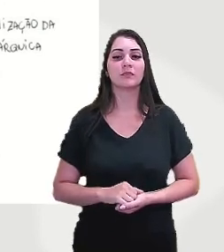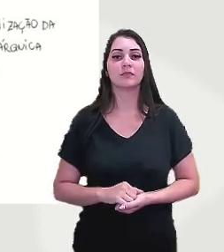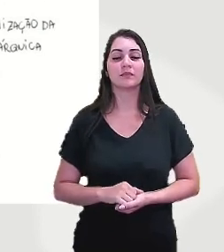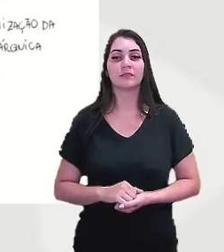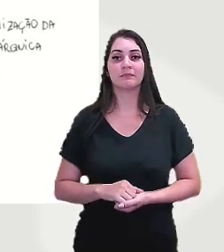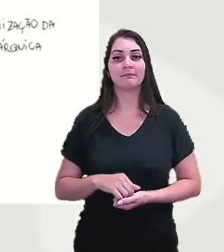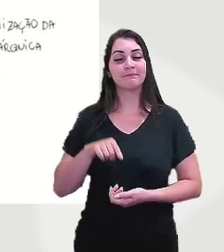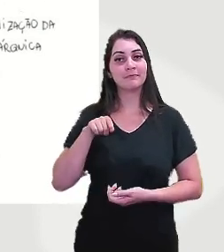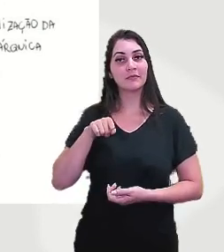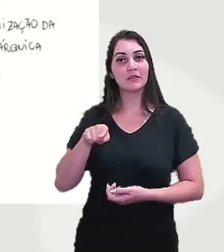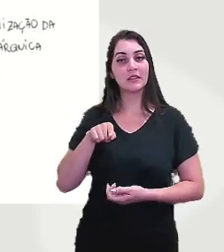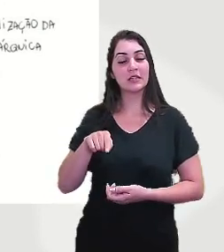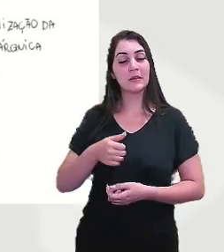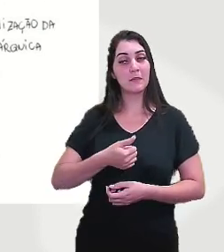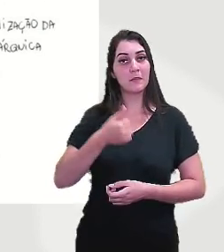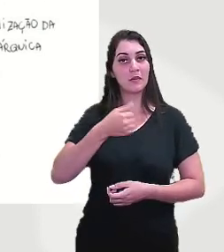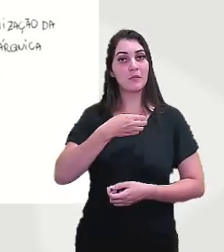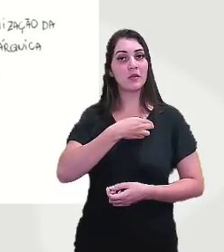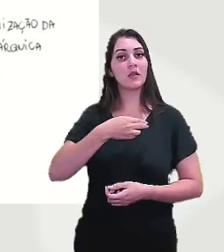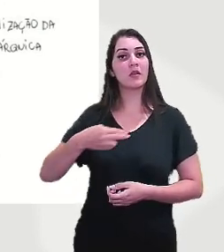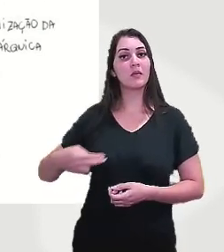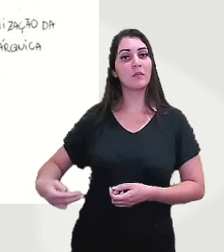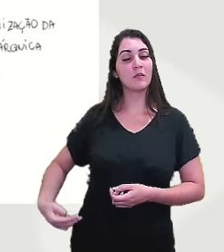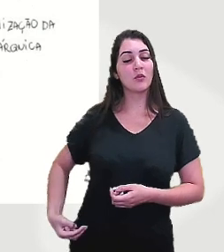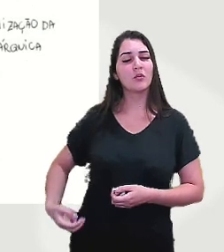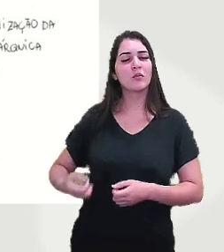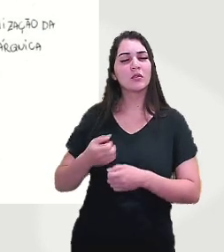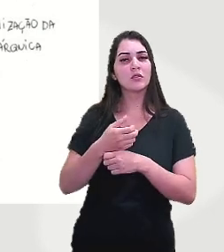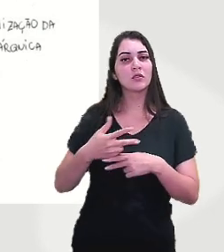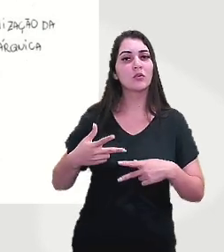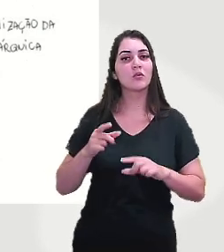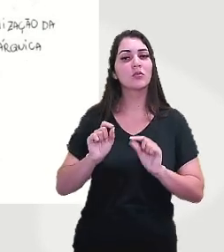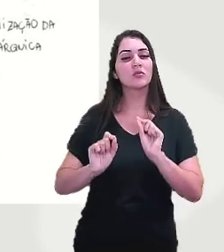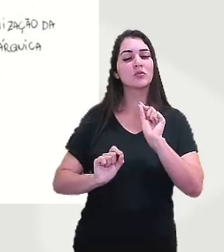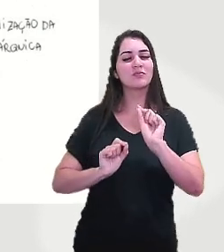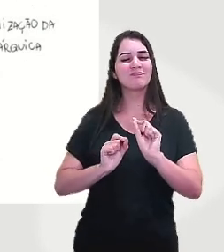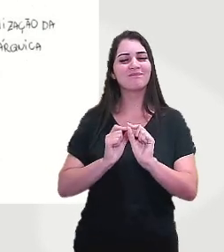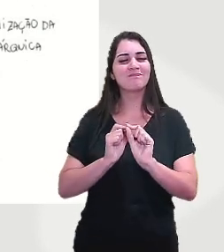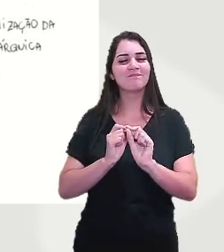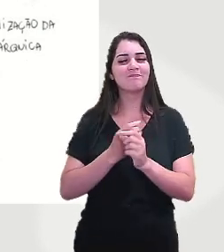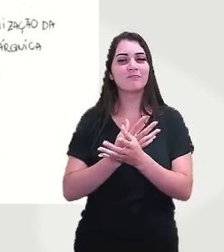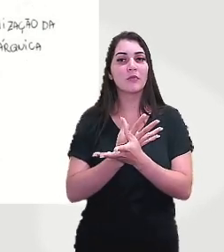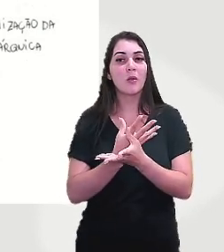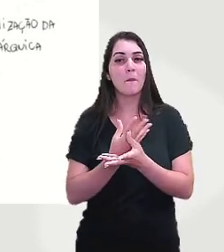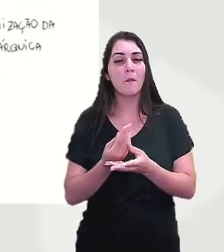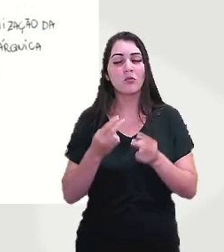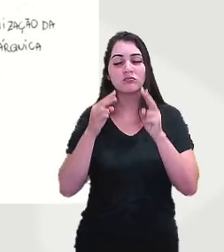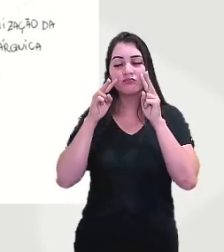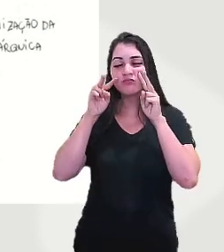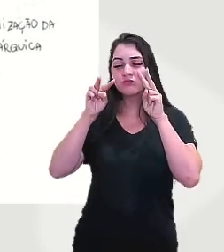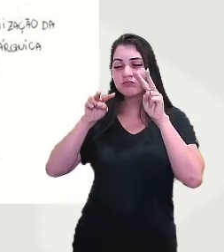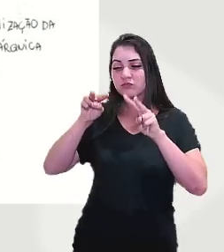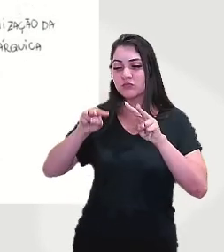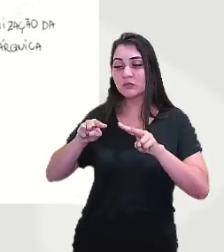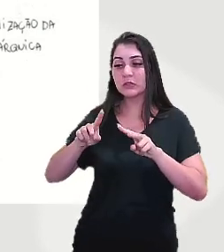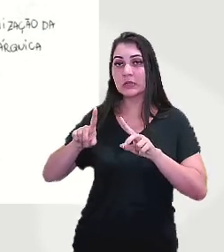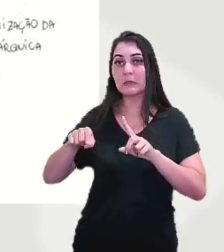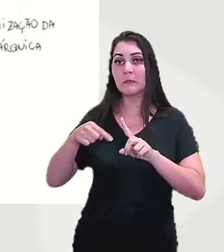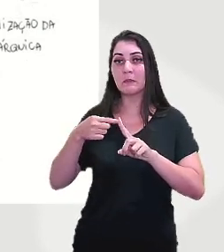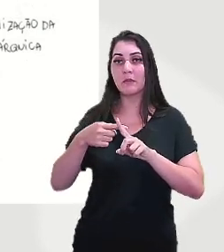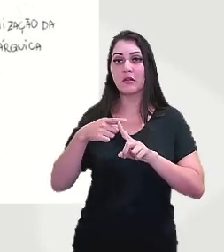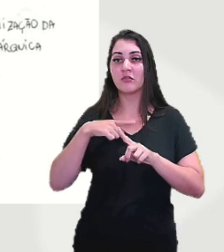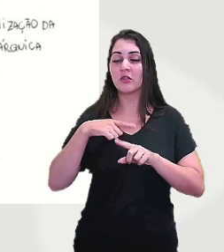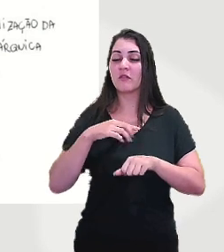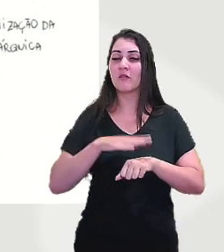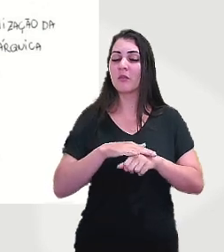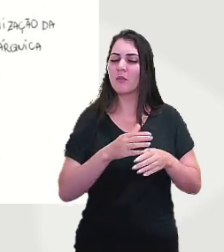dessa Primeira República, isso são coisas que estão muito visíveis. Mas, durante esse momento,